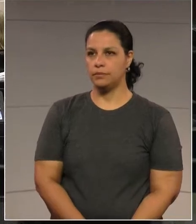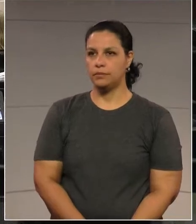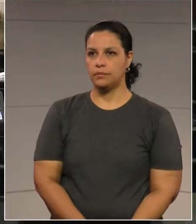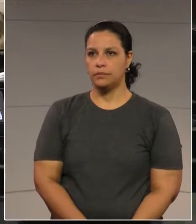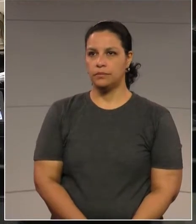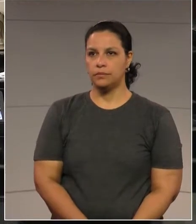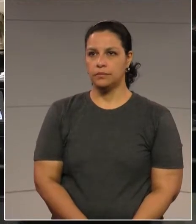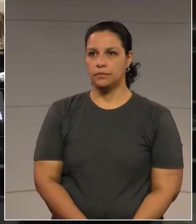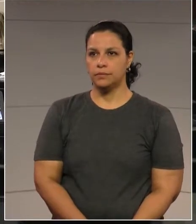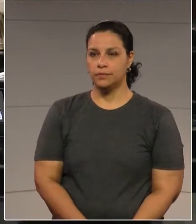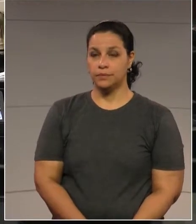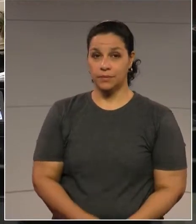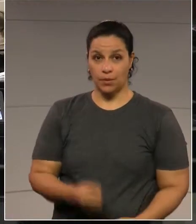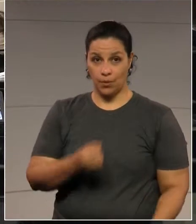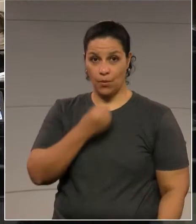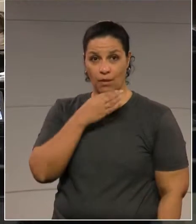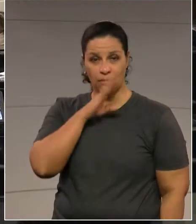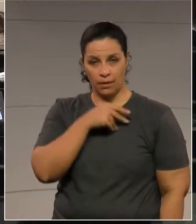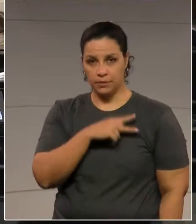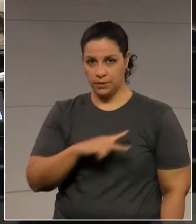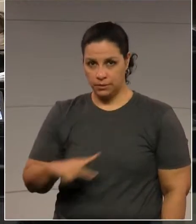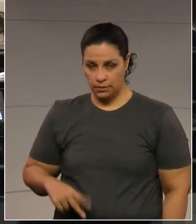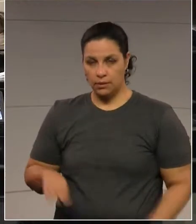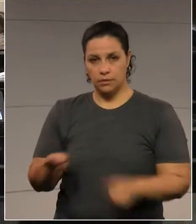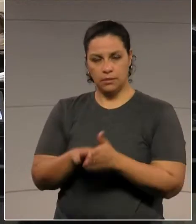Sr. René, boa tarde, presidente.